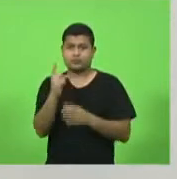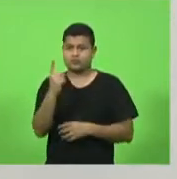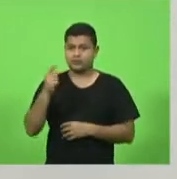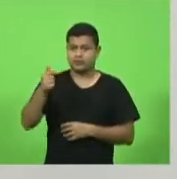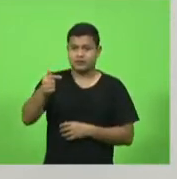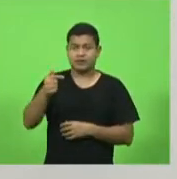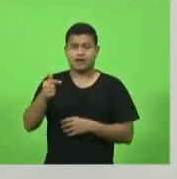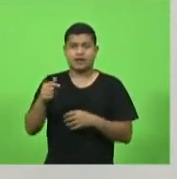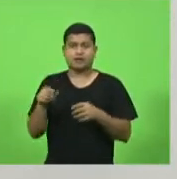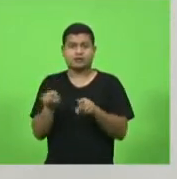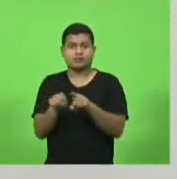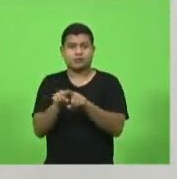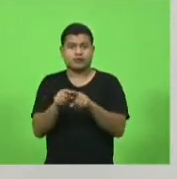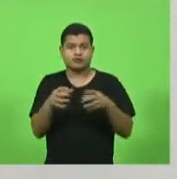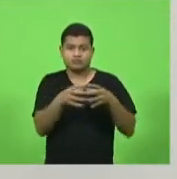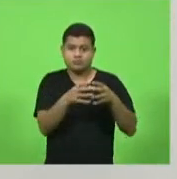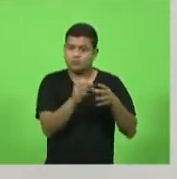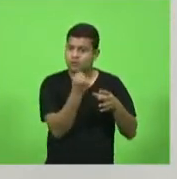batalhão.